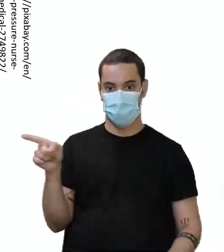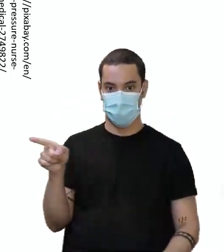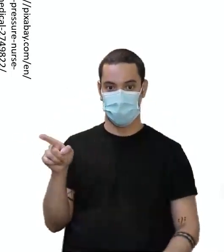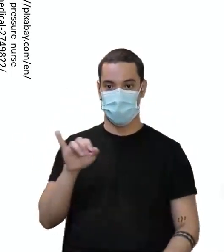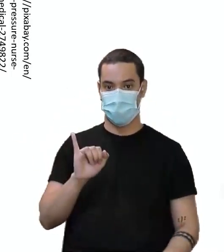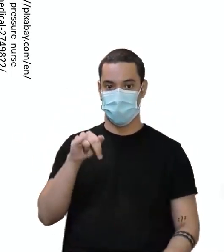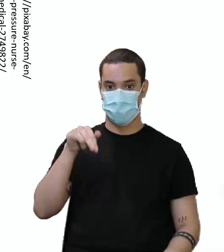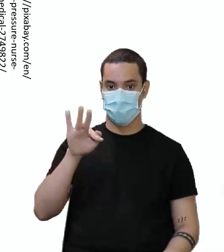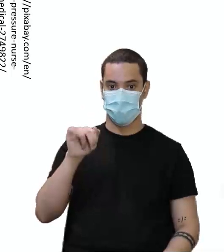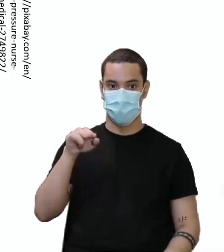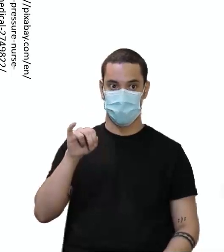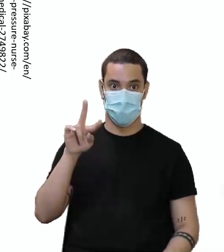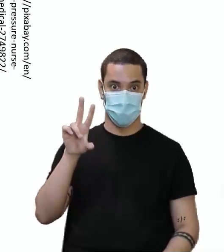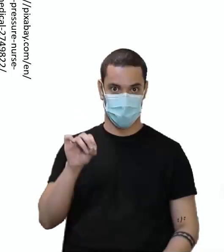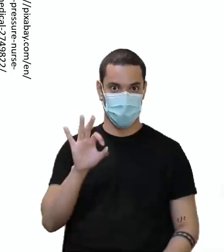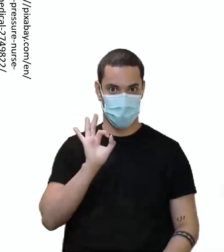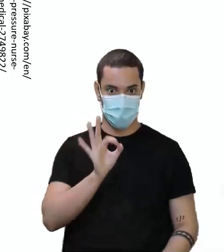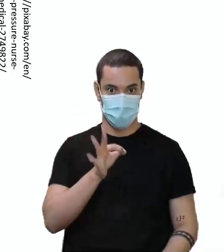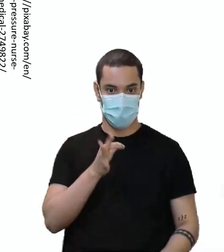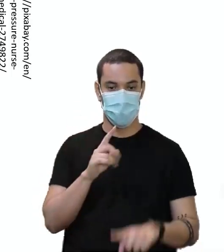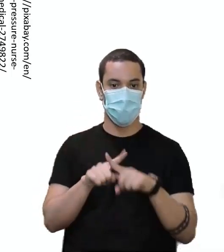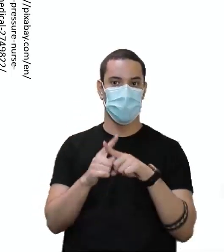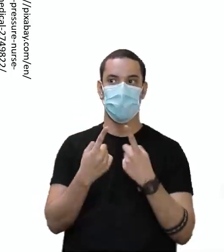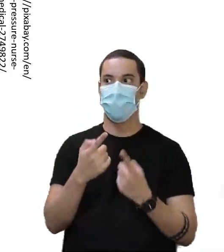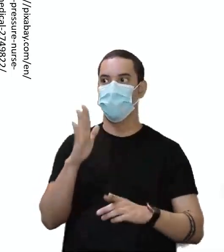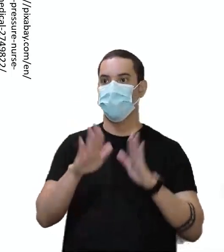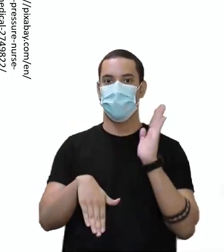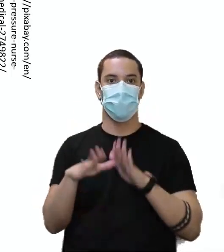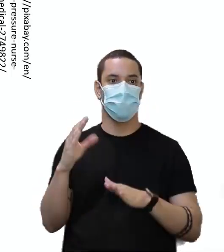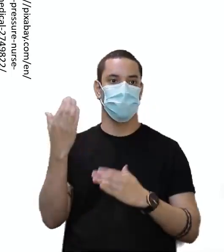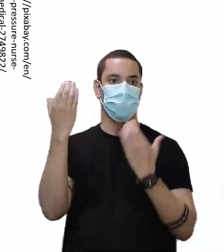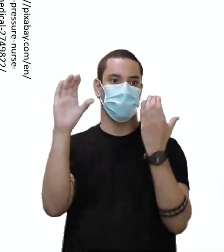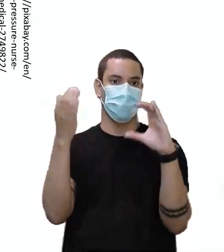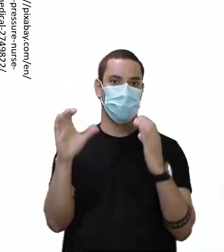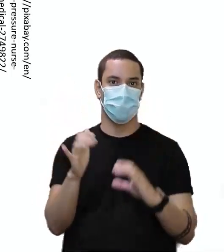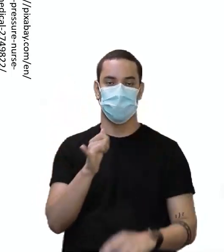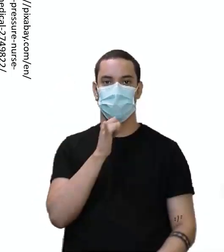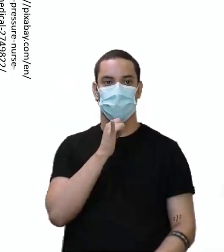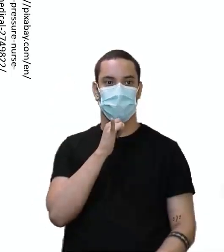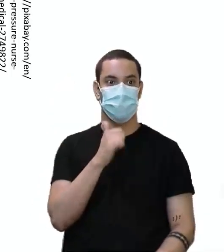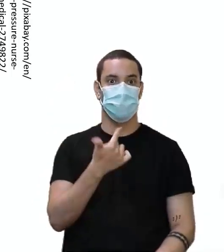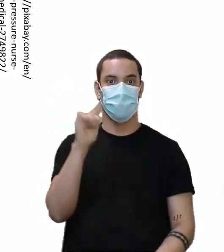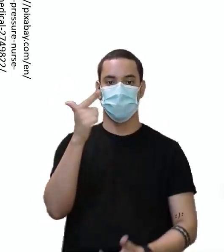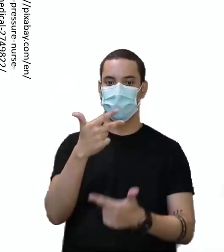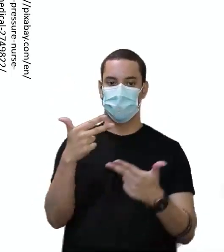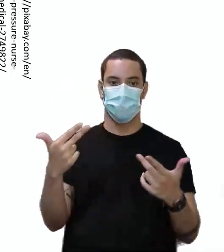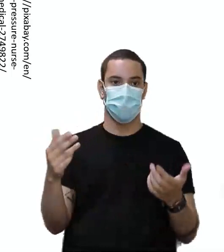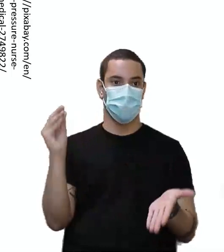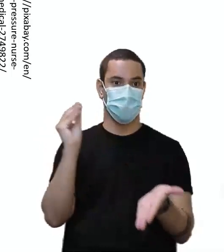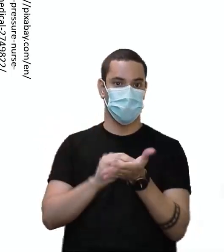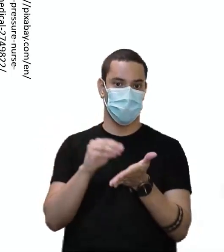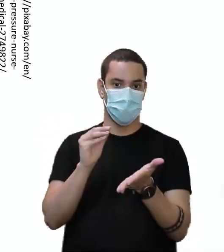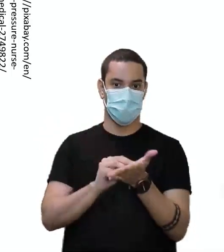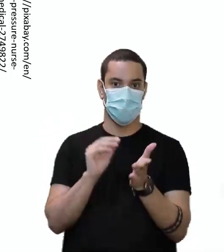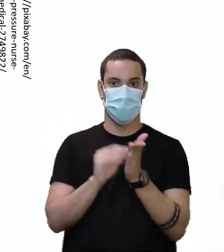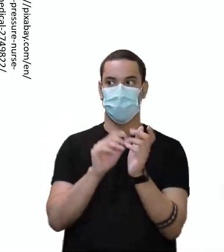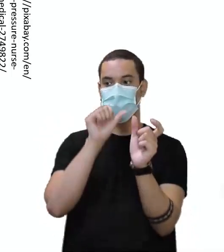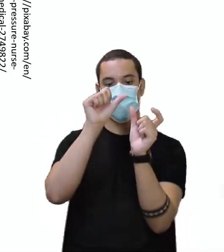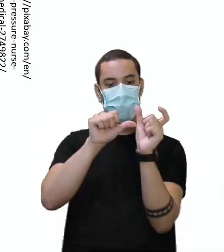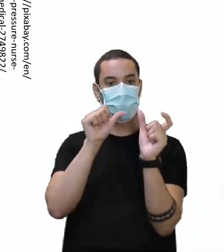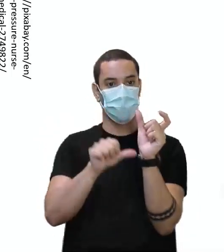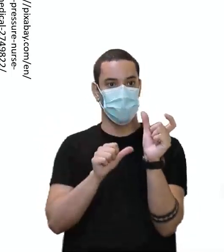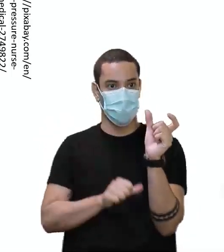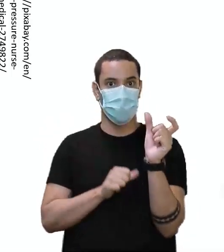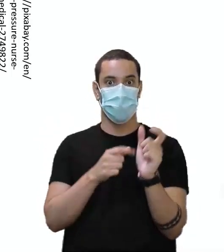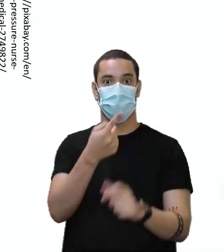infinitivo, não está conjugado, certo? Porque não colocamos exemplos aqui de coisas que não estão conjugadas, de situações não